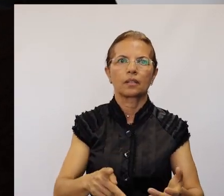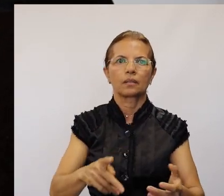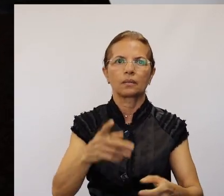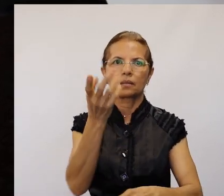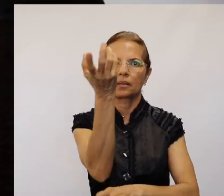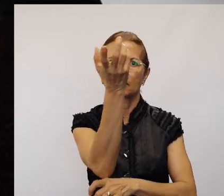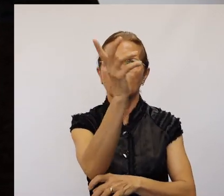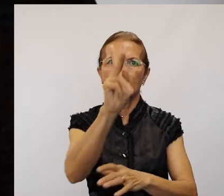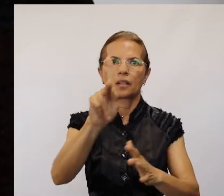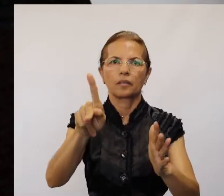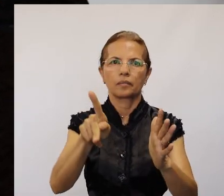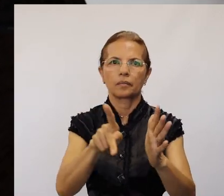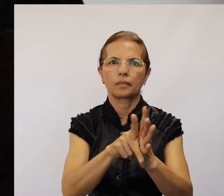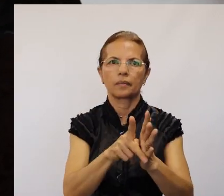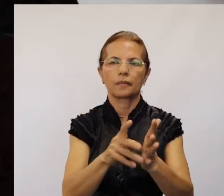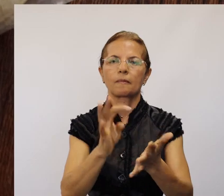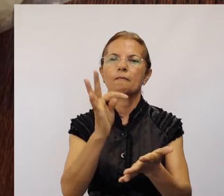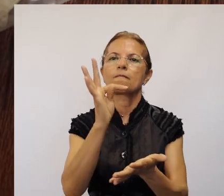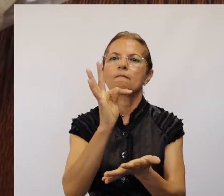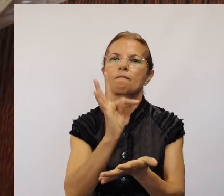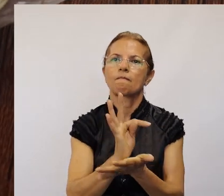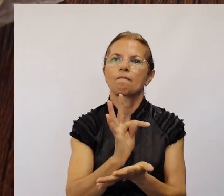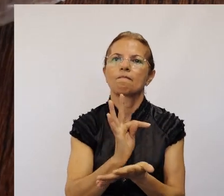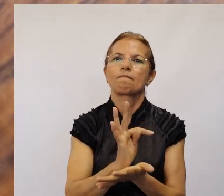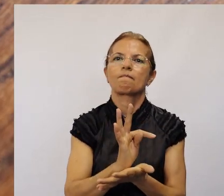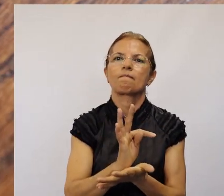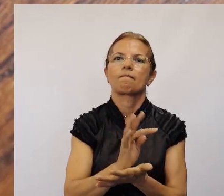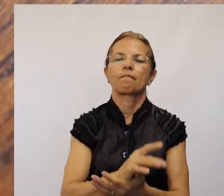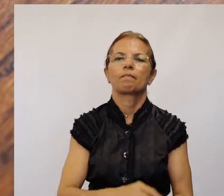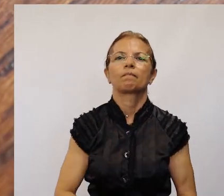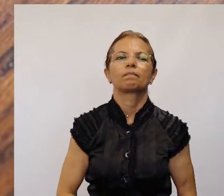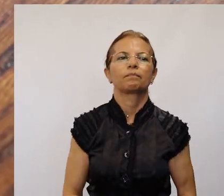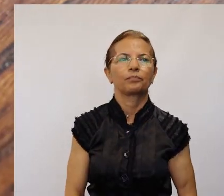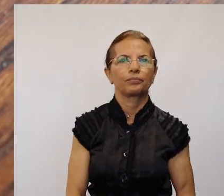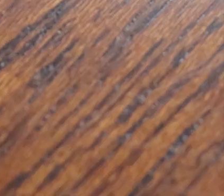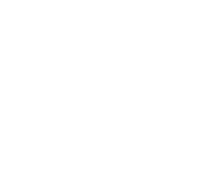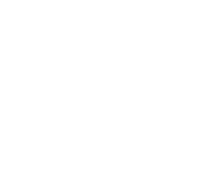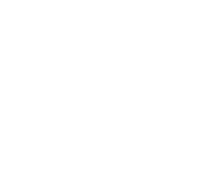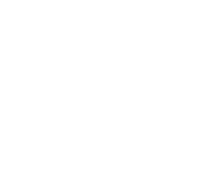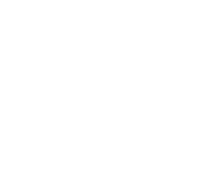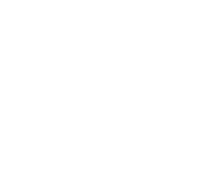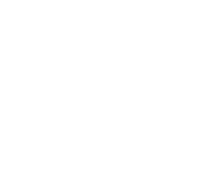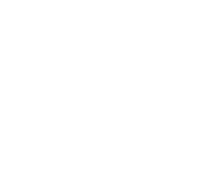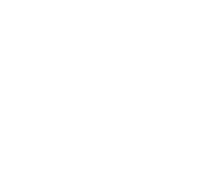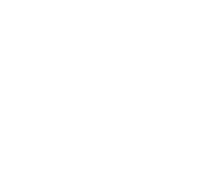sementes de árvores nativas da região de Terezina, como ipês, caneleiros e flamboyans.